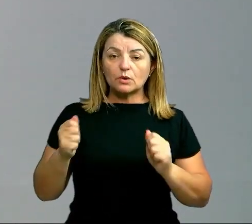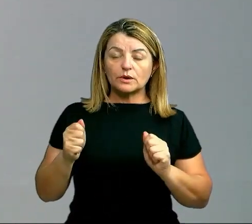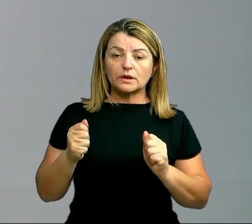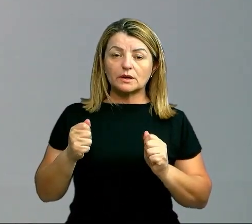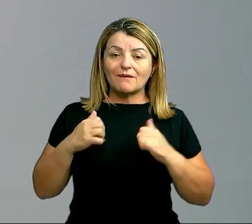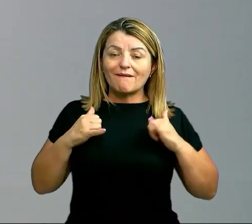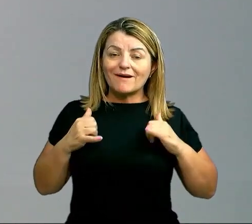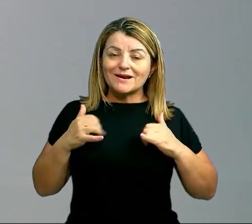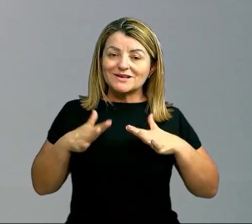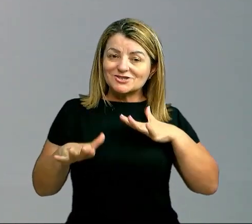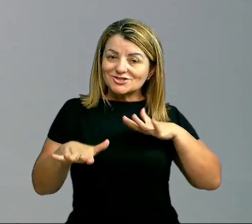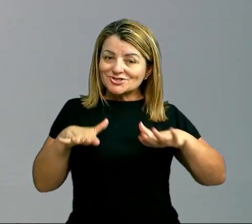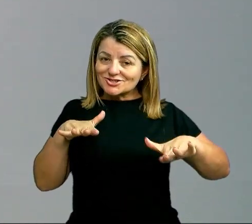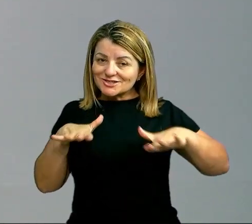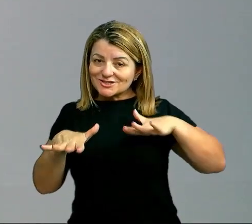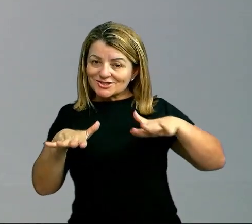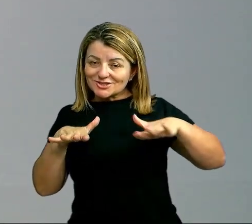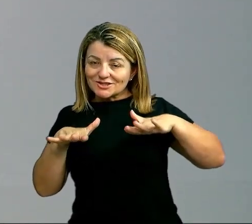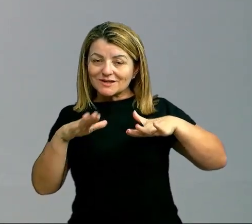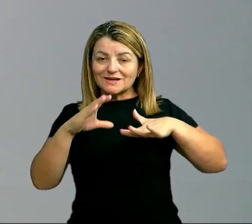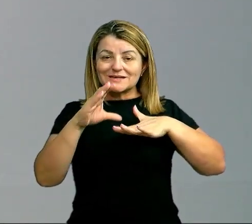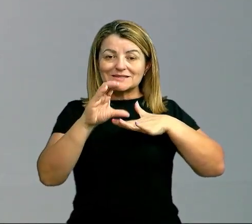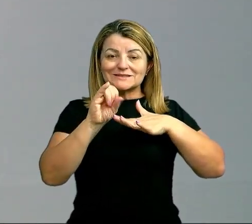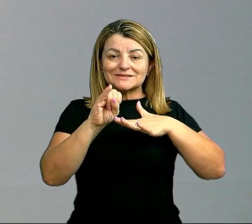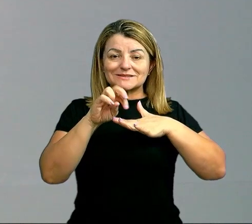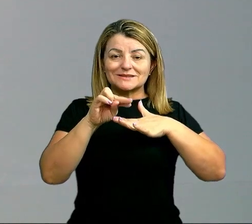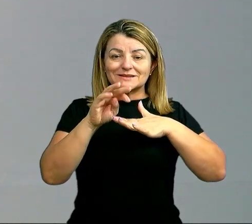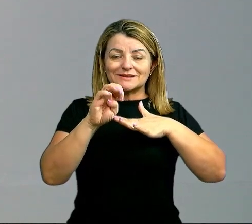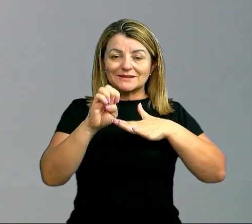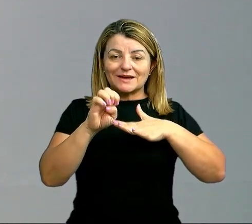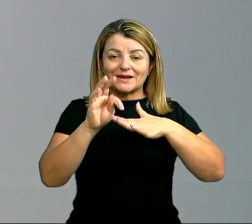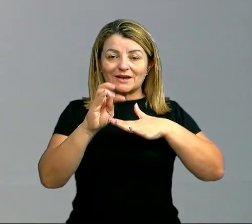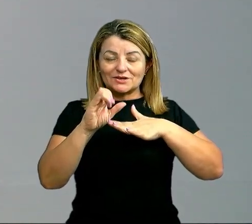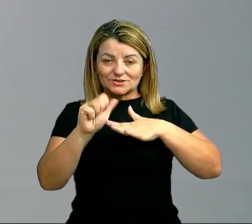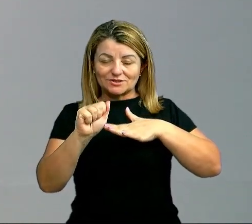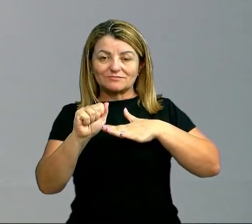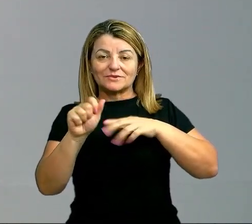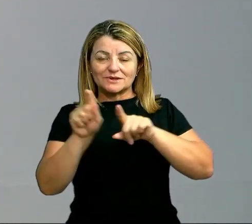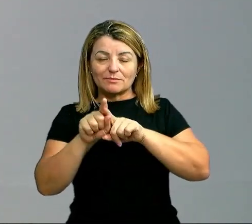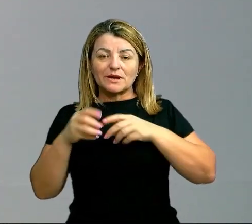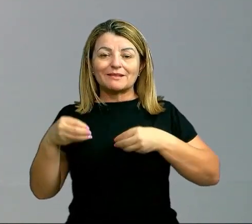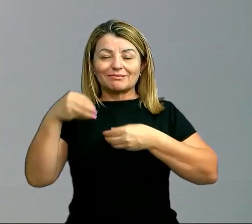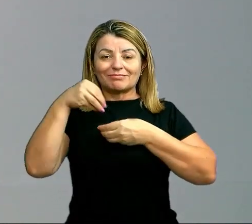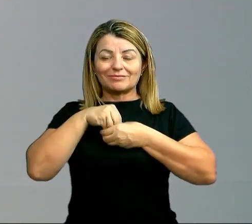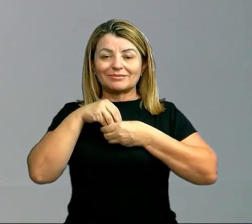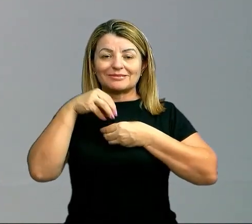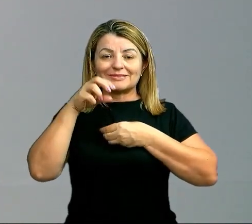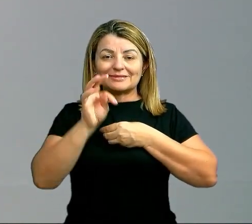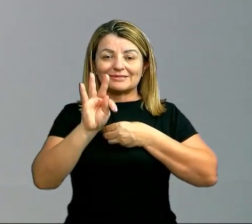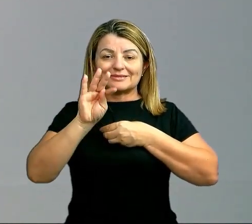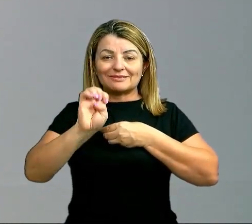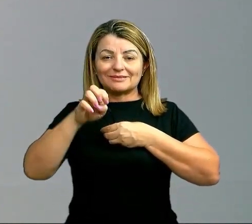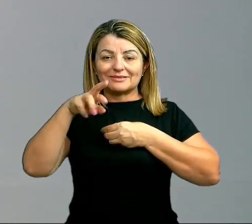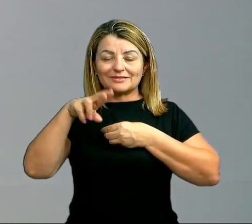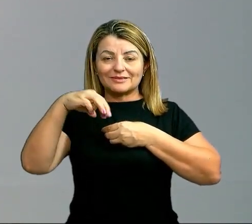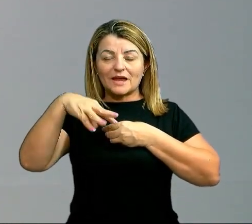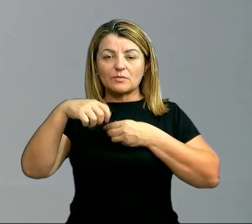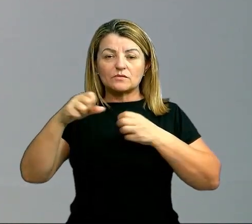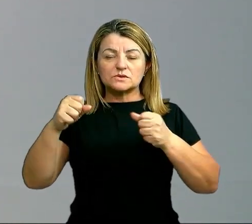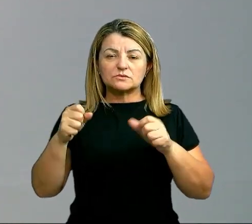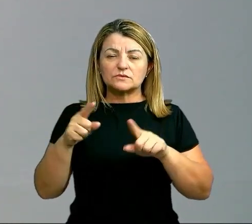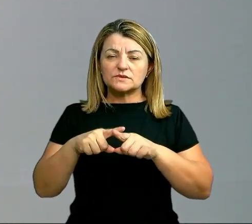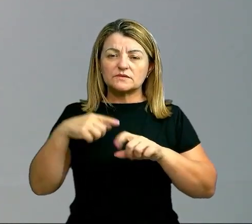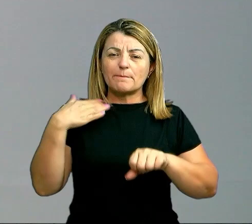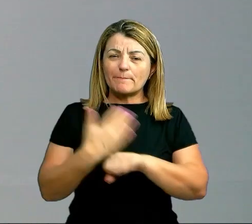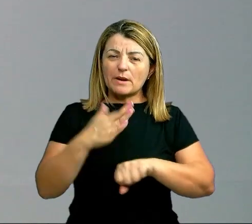cinética. Essa energia cinética, ela também é transformada em energia térmica. A partir do momento que você faz muitos exercícios,